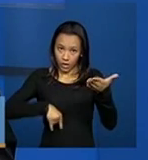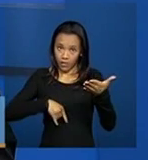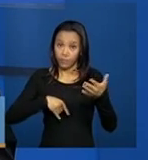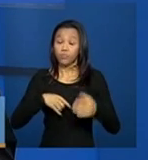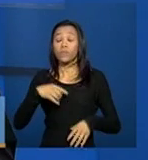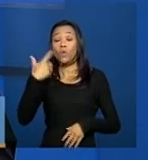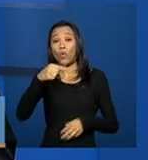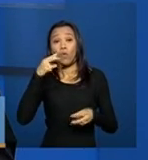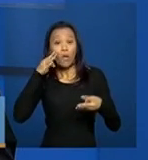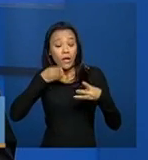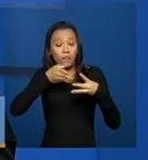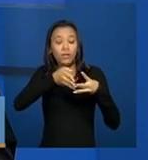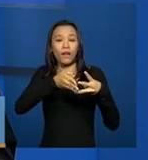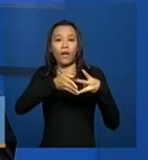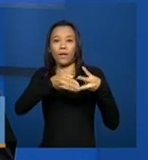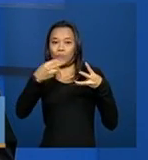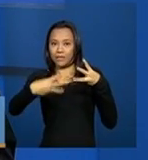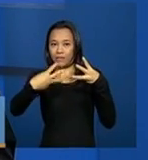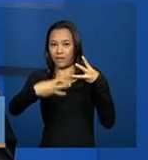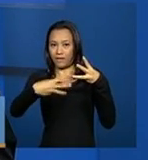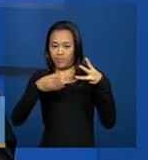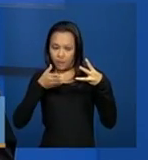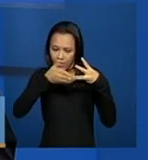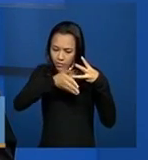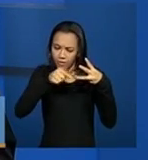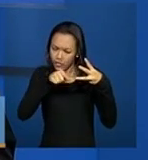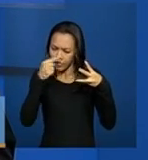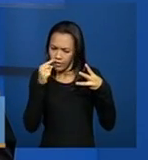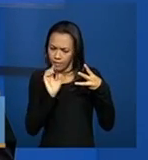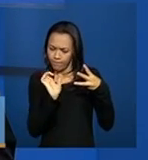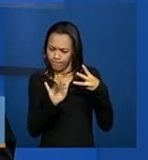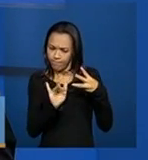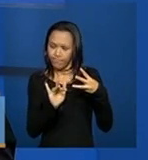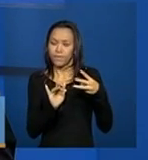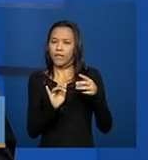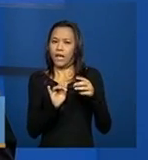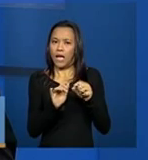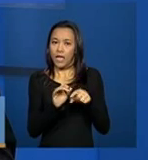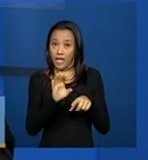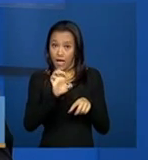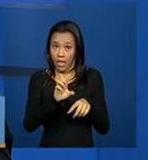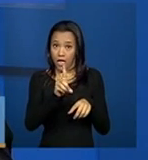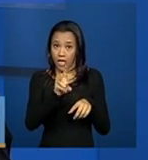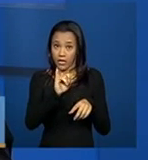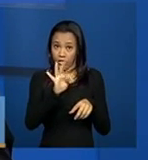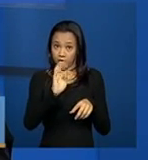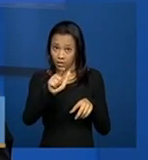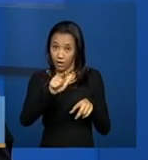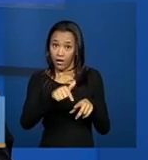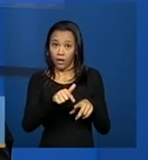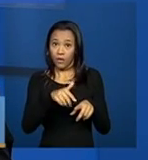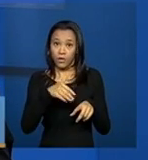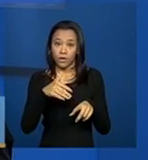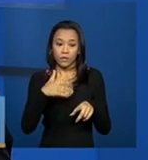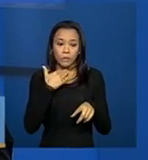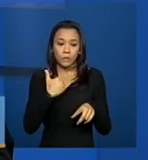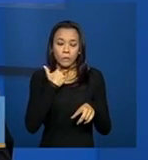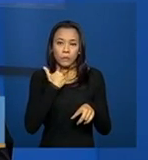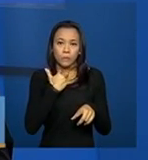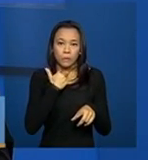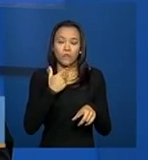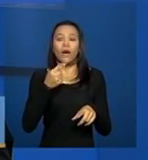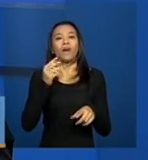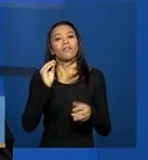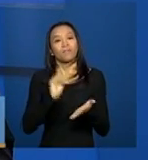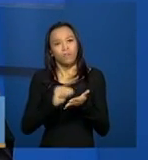sessão 3. A sessão 3, você permite editar? Se tiver permitindo editar, significa que ela não foi concluída. Porque após